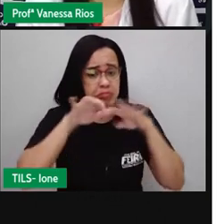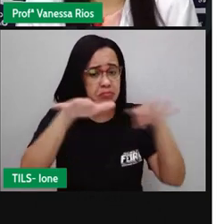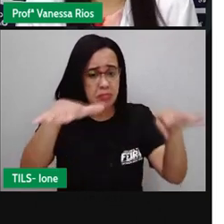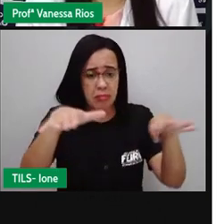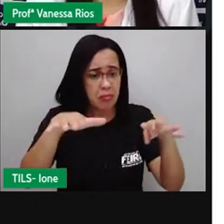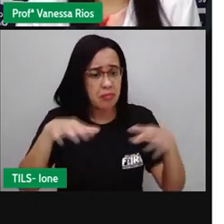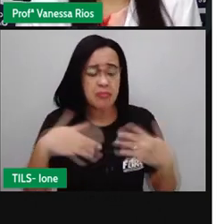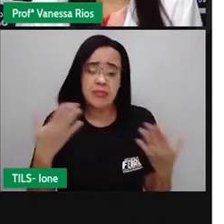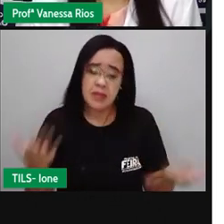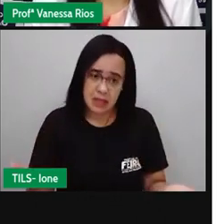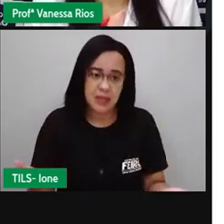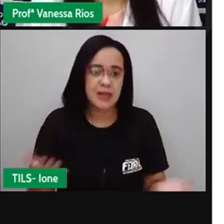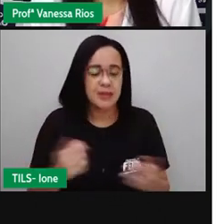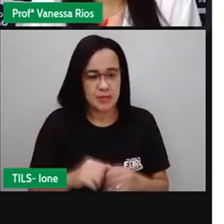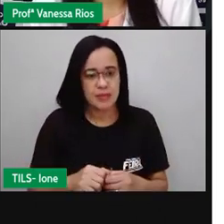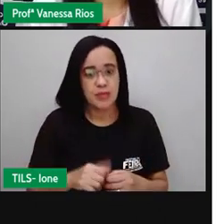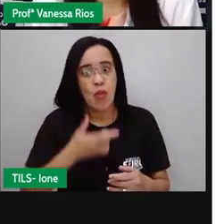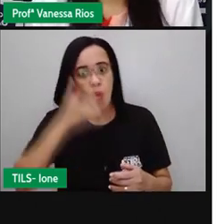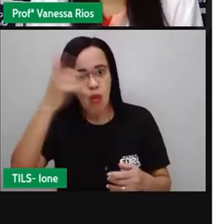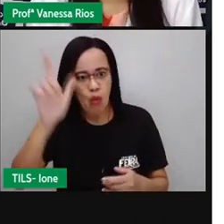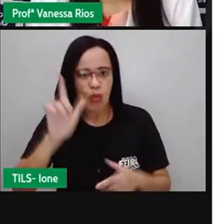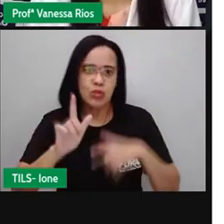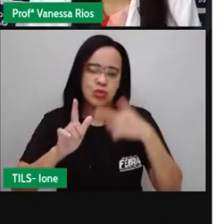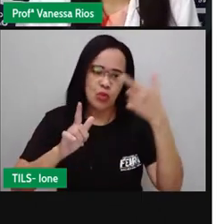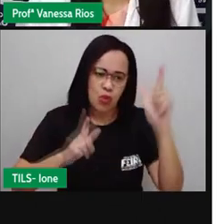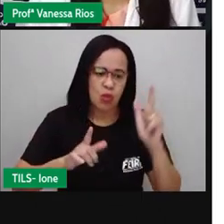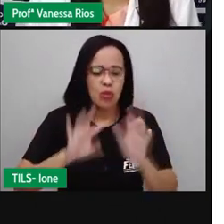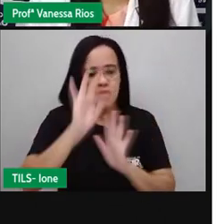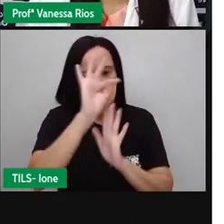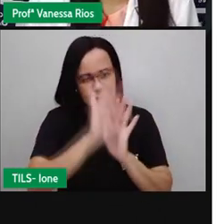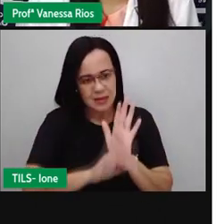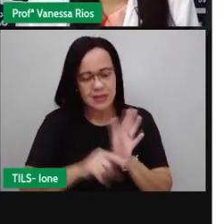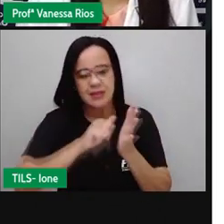também como assunto de outros gêneros textuais.